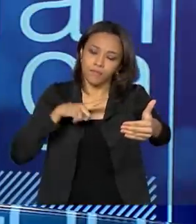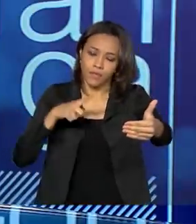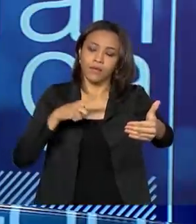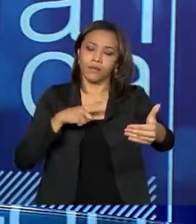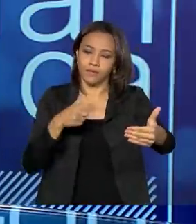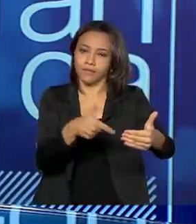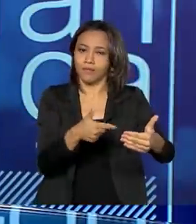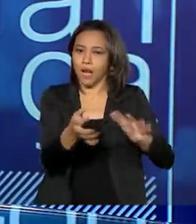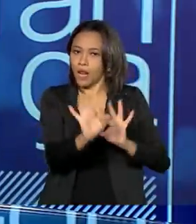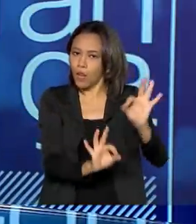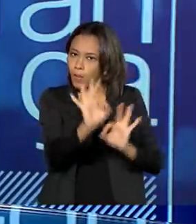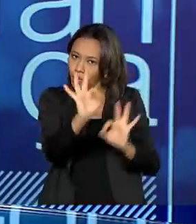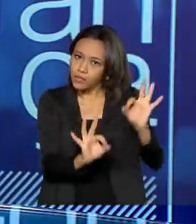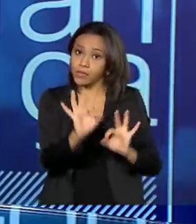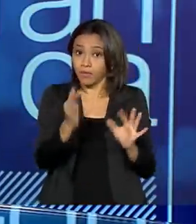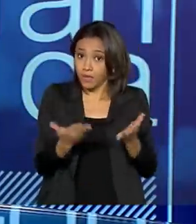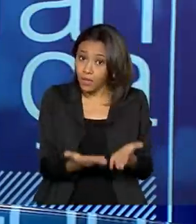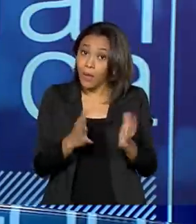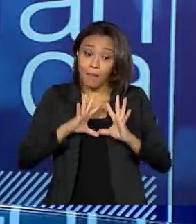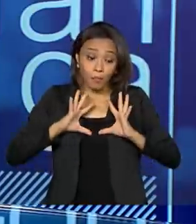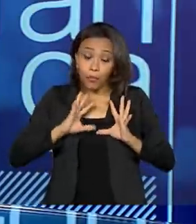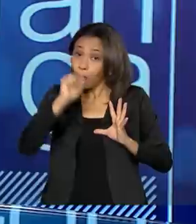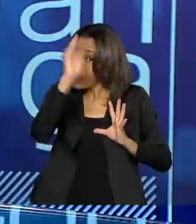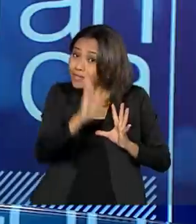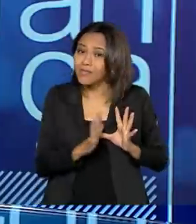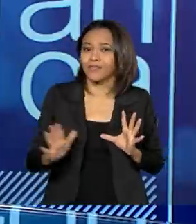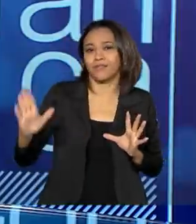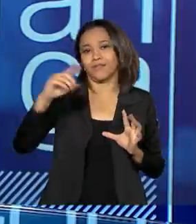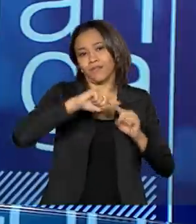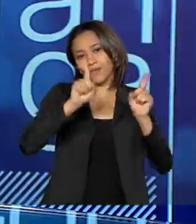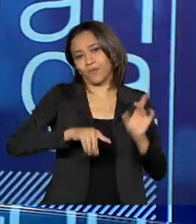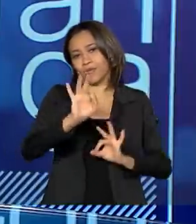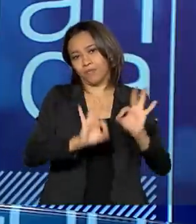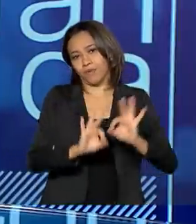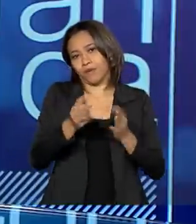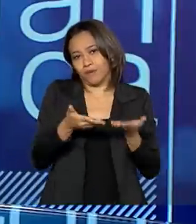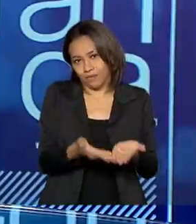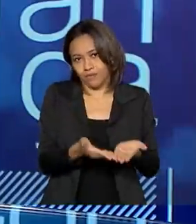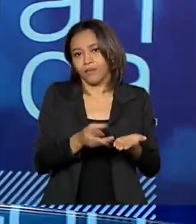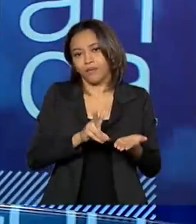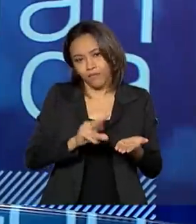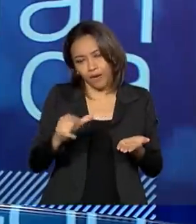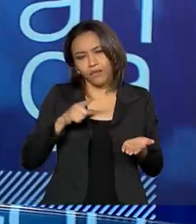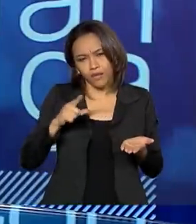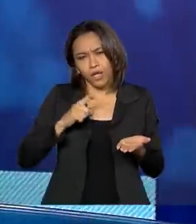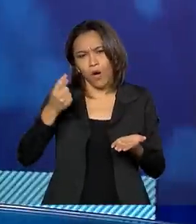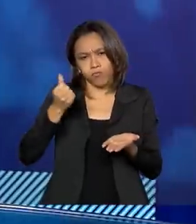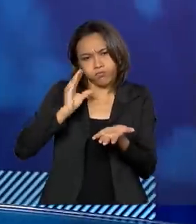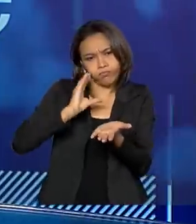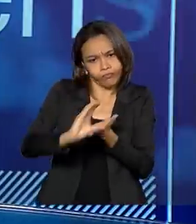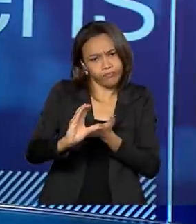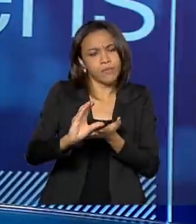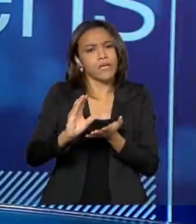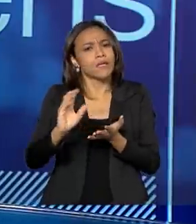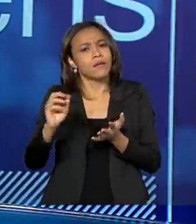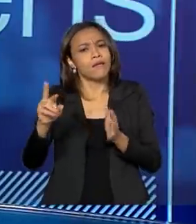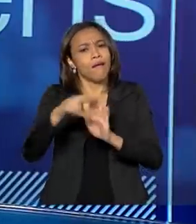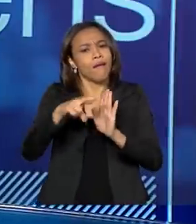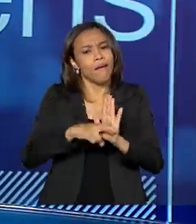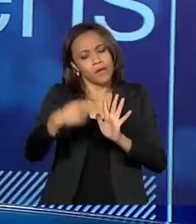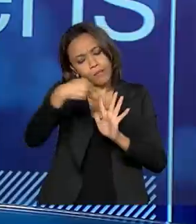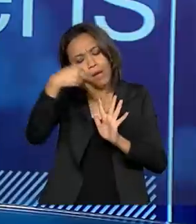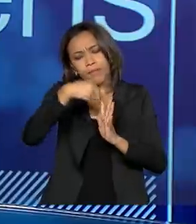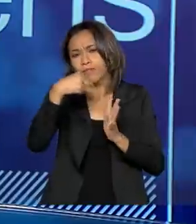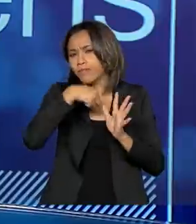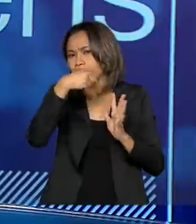elaboração desse plano. Então, é um plano para o país e logicamente vai ter previsão aí de investimento, ou pelo menos diretrizes para que se invista